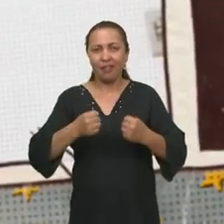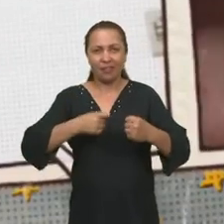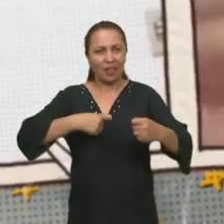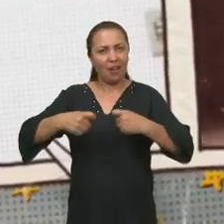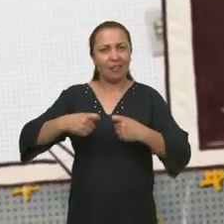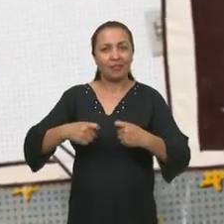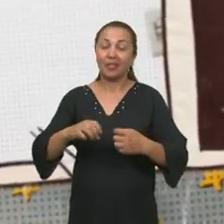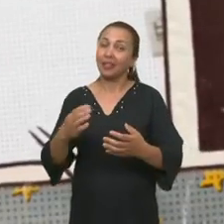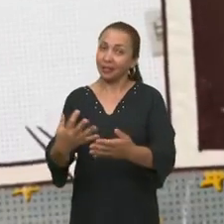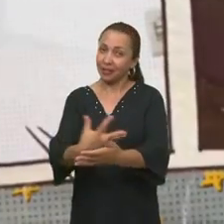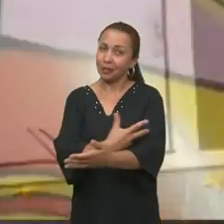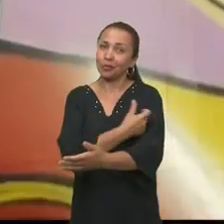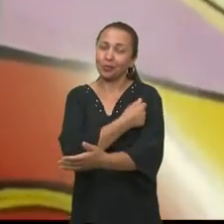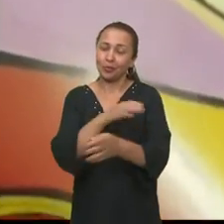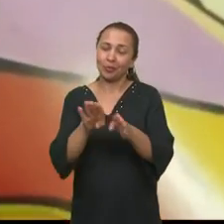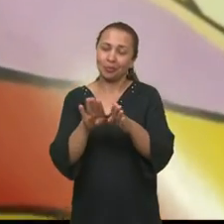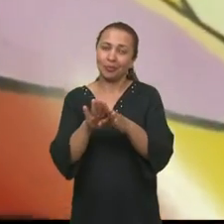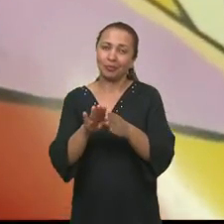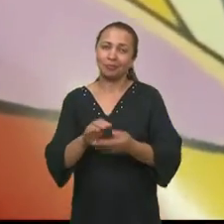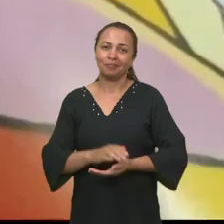que é guerreira, ao mesmo tempo é sensível.